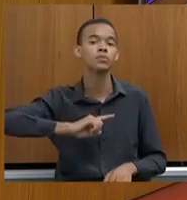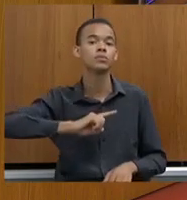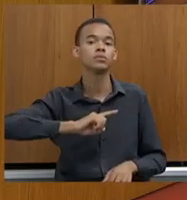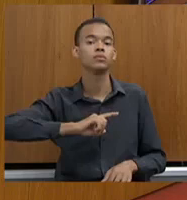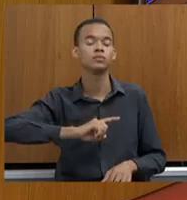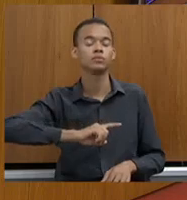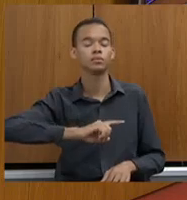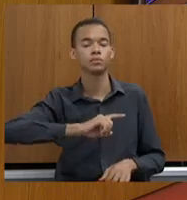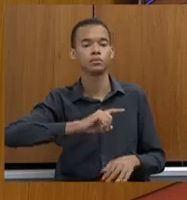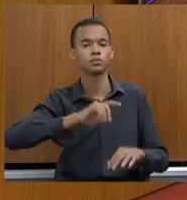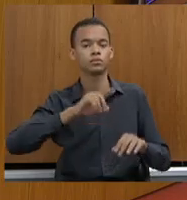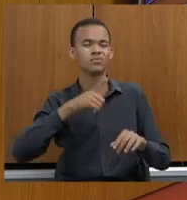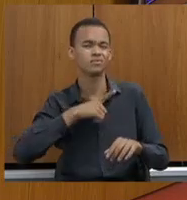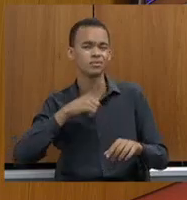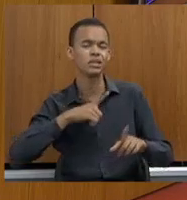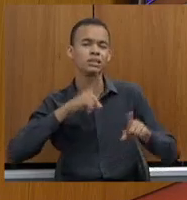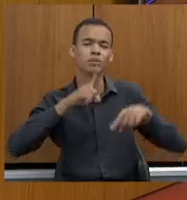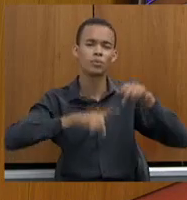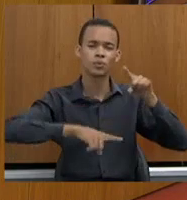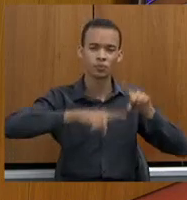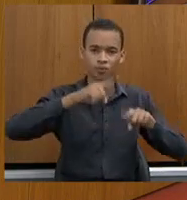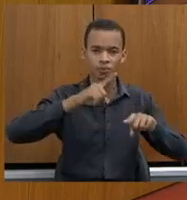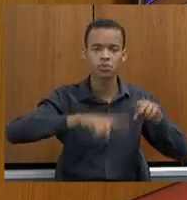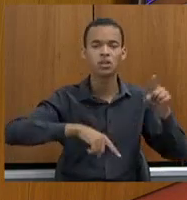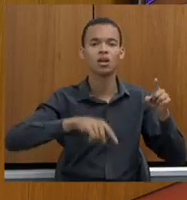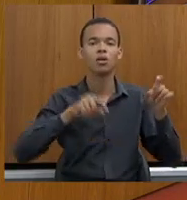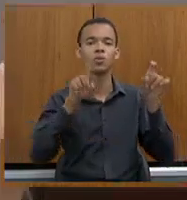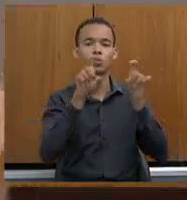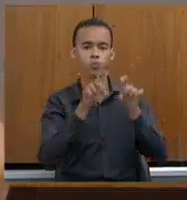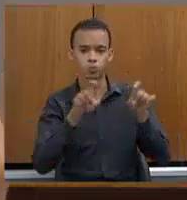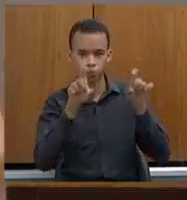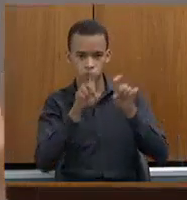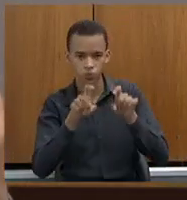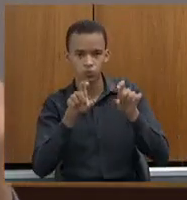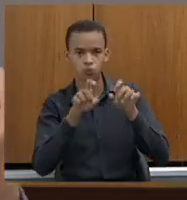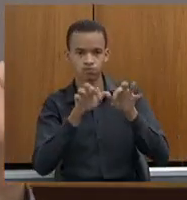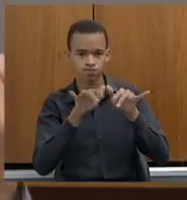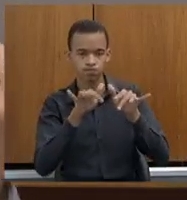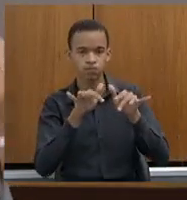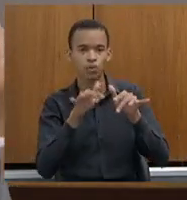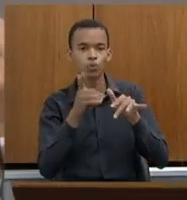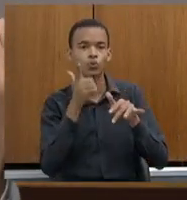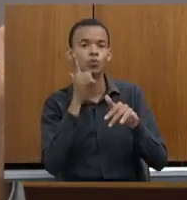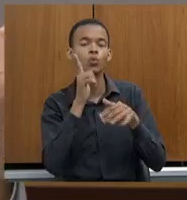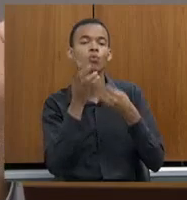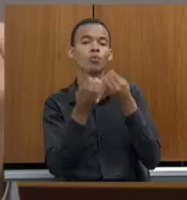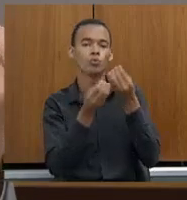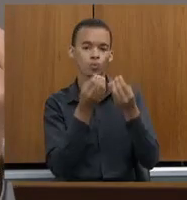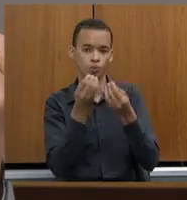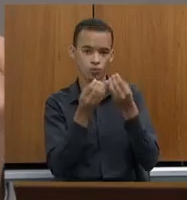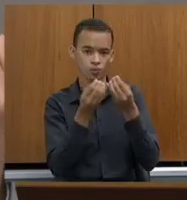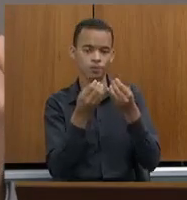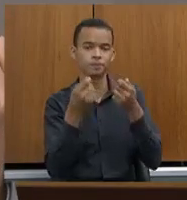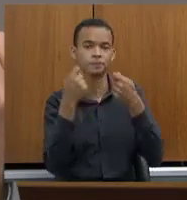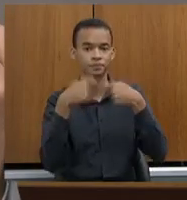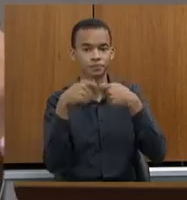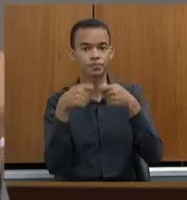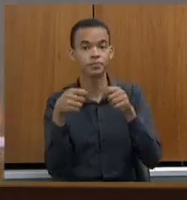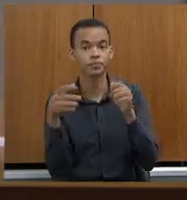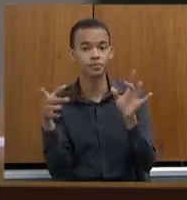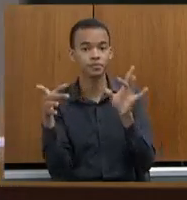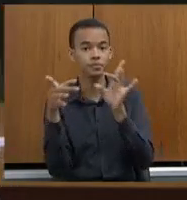deslocamento, a gente precisa de ter um convênio, a gente precisa de ter o servidor efetivo